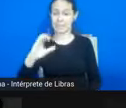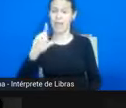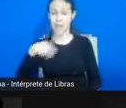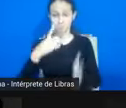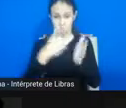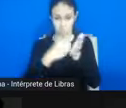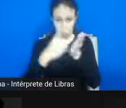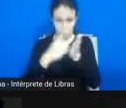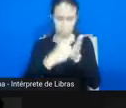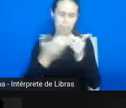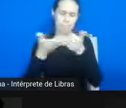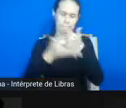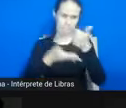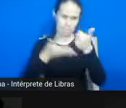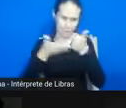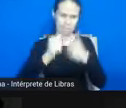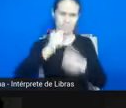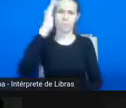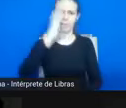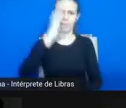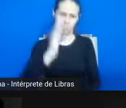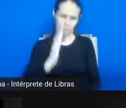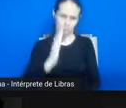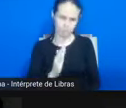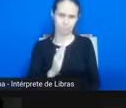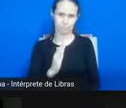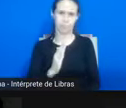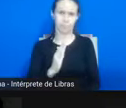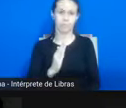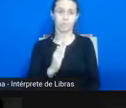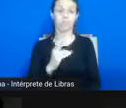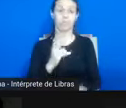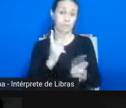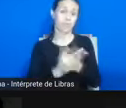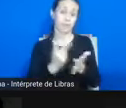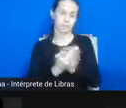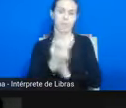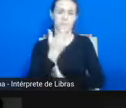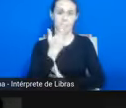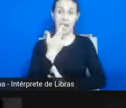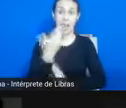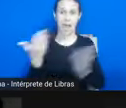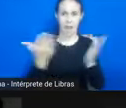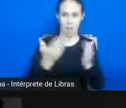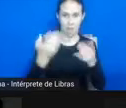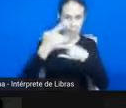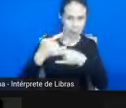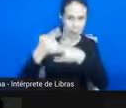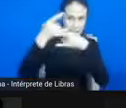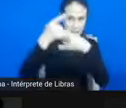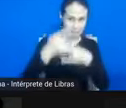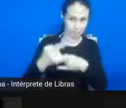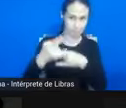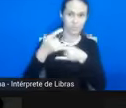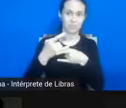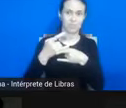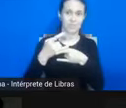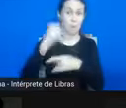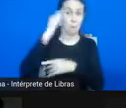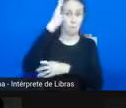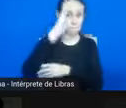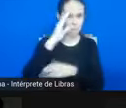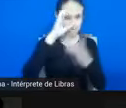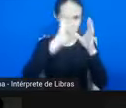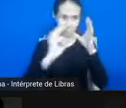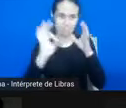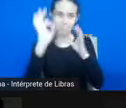regulador nacional, assim, até porque, enfim, quando a gente está falando assim ao vivo, a gente pode estar falando com gente do Brasil inteiro. Isso é assim, eu espero. Lembrando, a BNCC não é